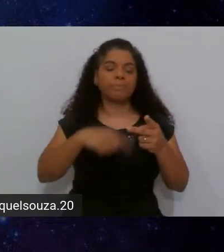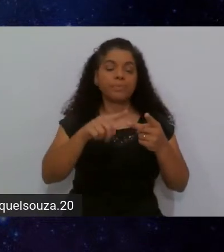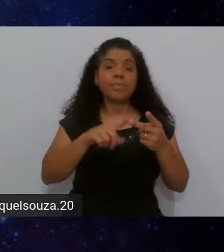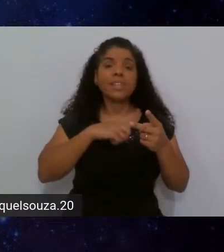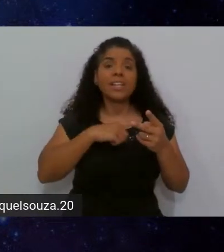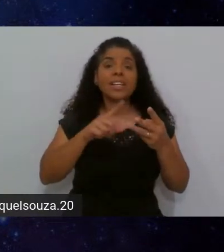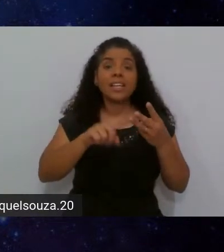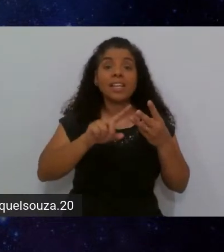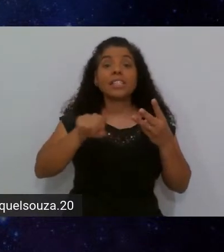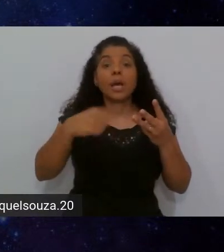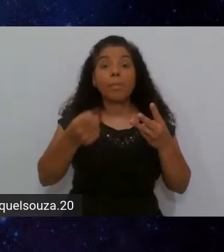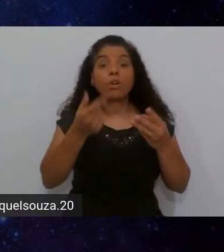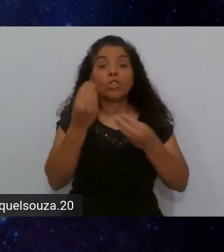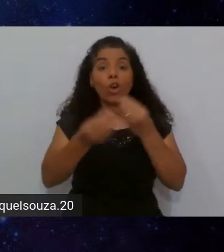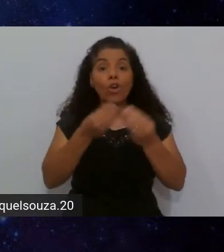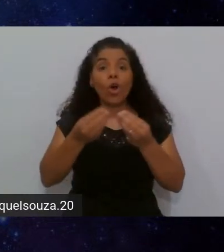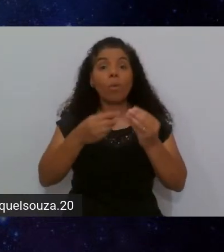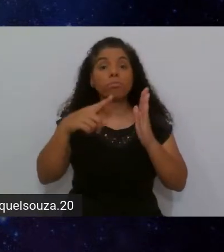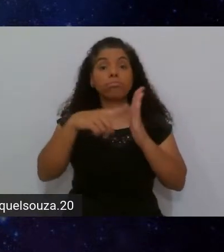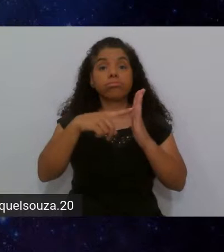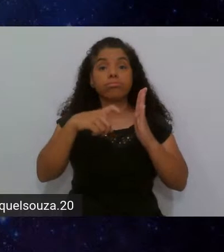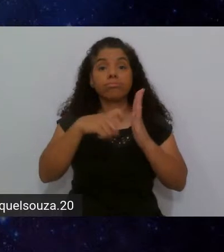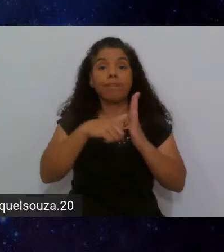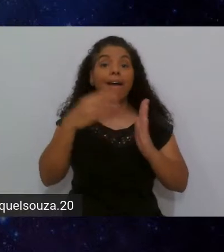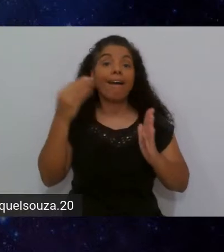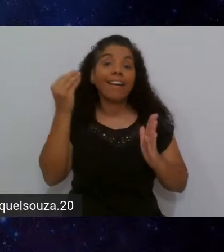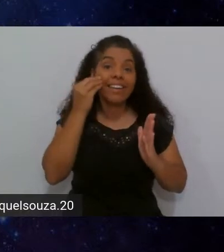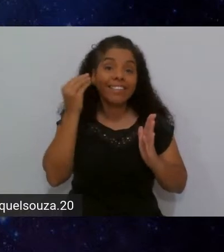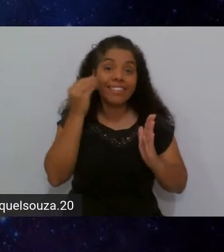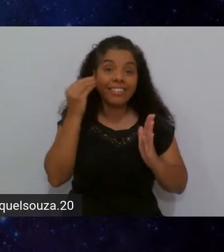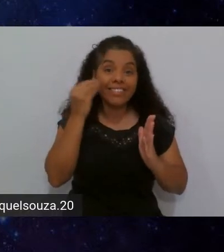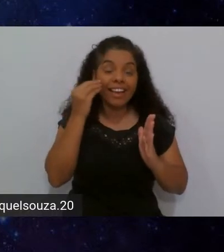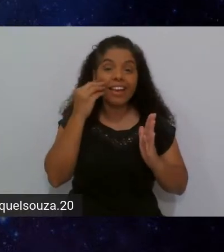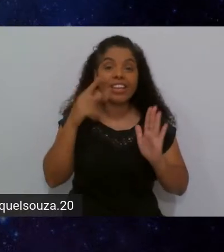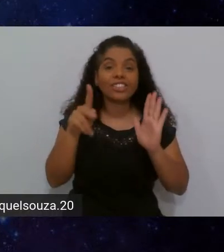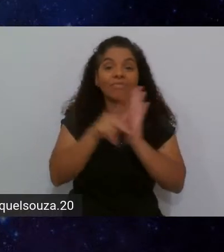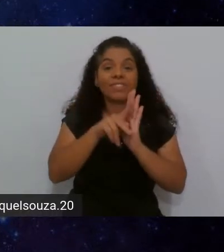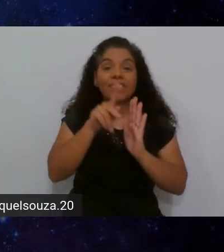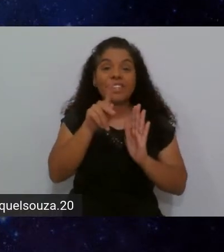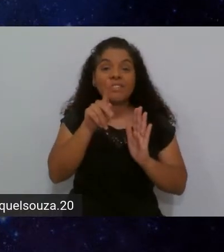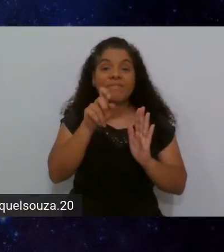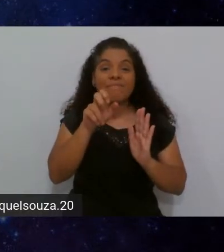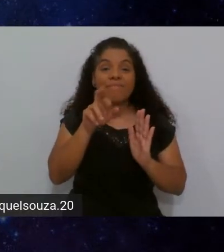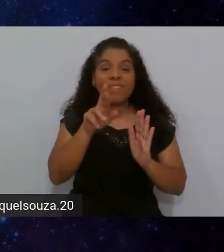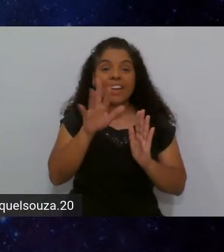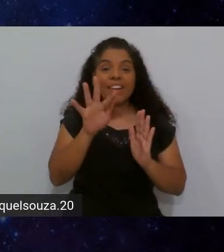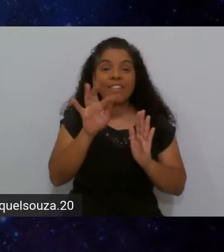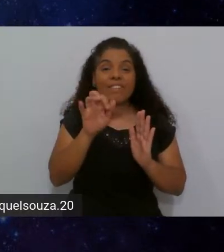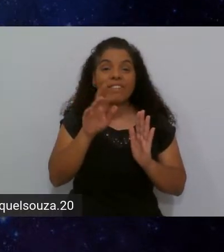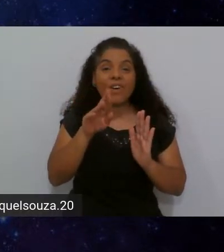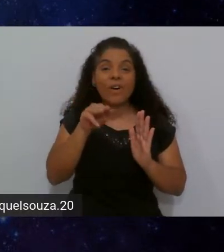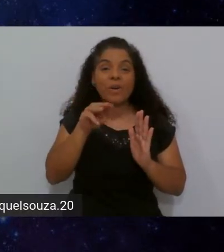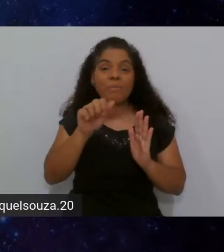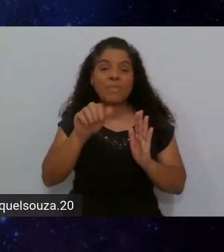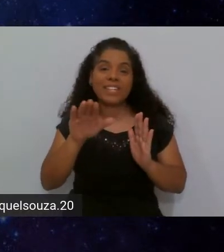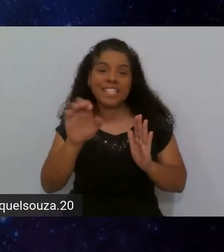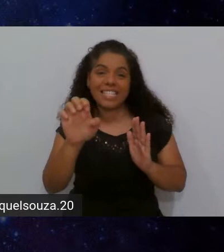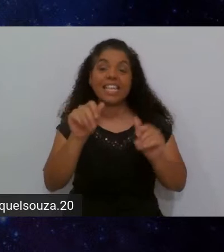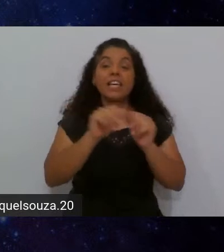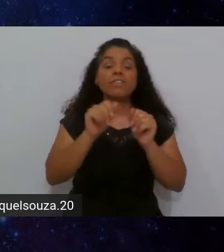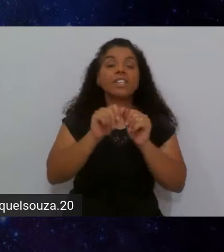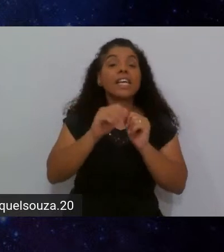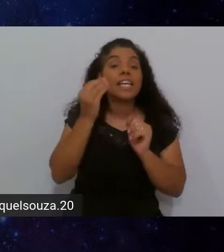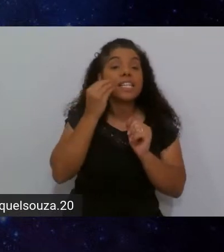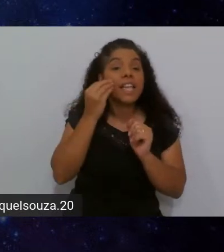mais sobre como executar os seus testes de performance, executando, na verdade, ali, testes de